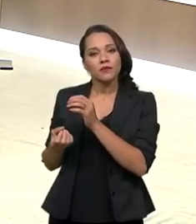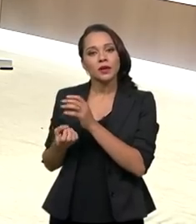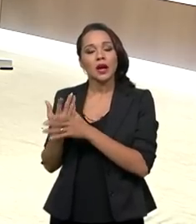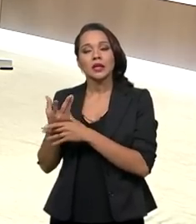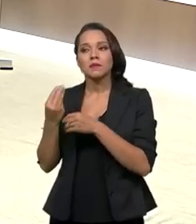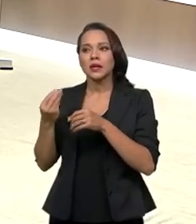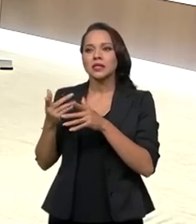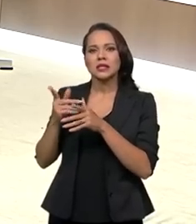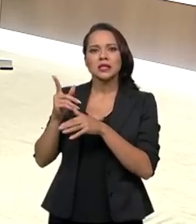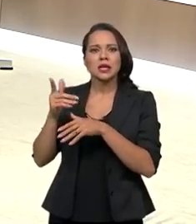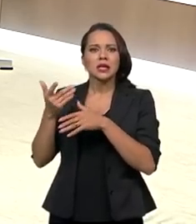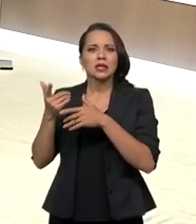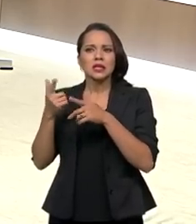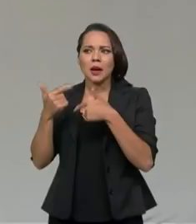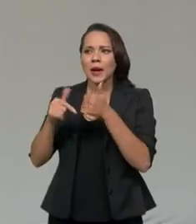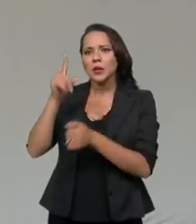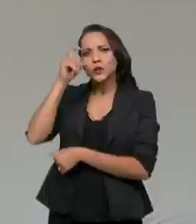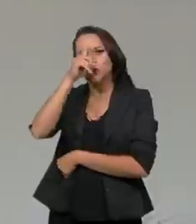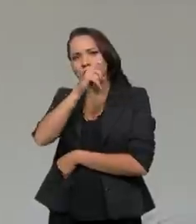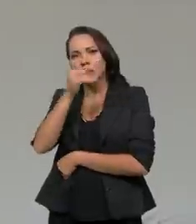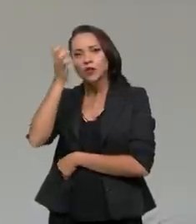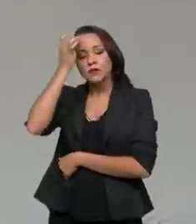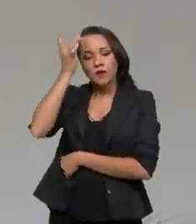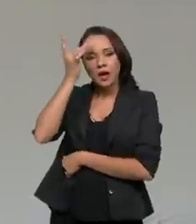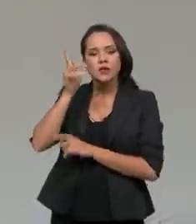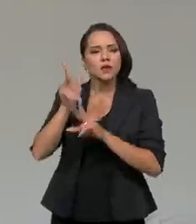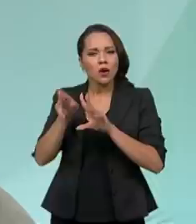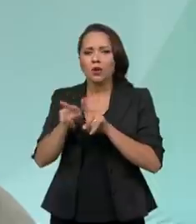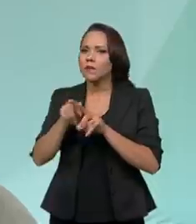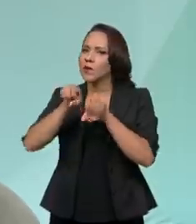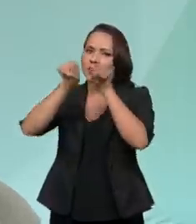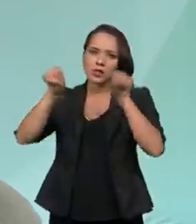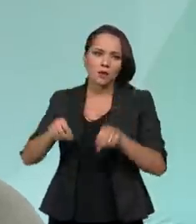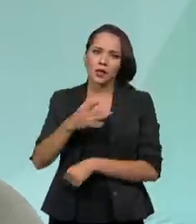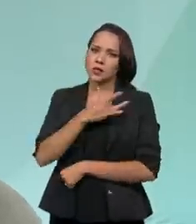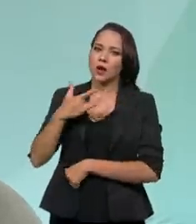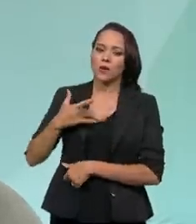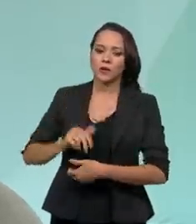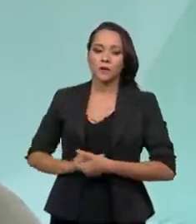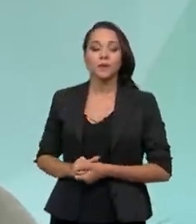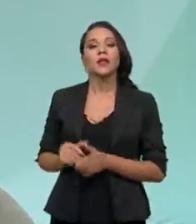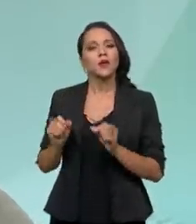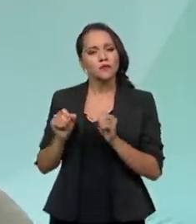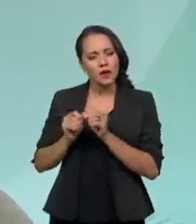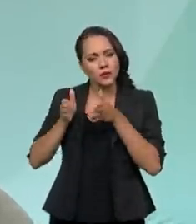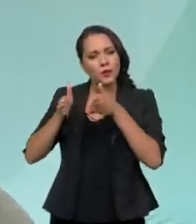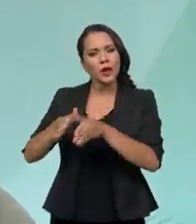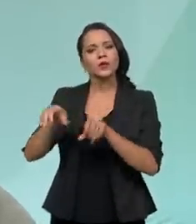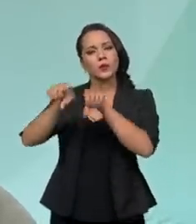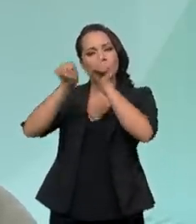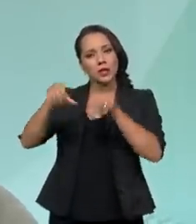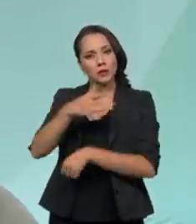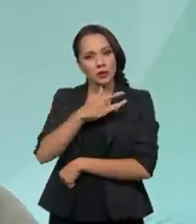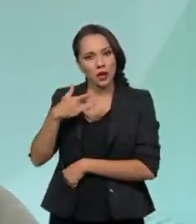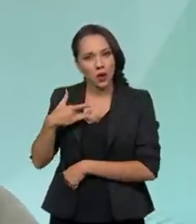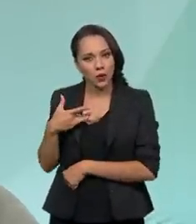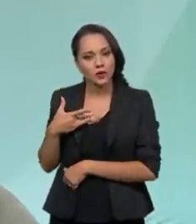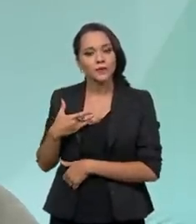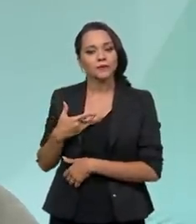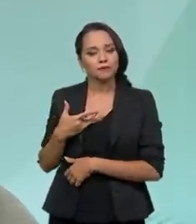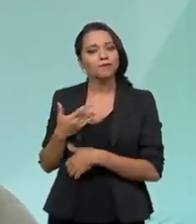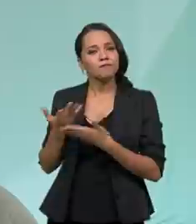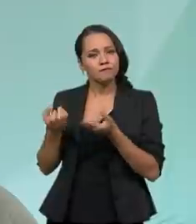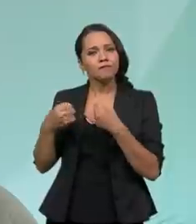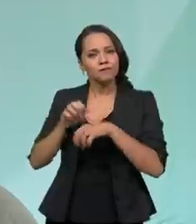a alta complexidade. Assim, cumprimenta o Sistema Único de Saúde também, né? Perfeitamente. Nós fazemos parte do sistema. Entende isso? Tem que deixar